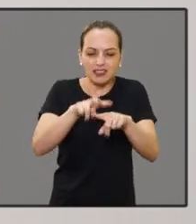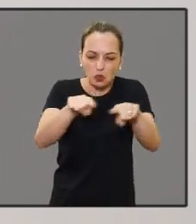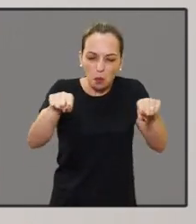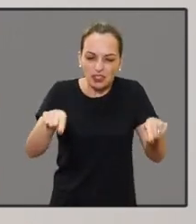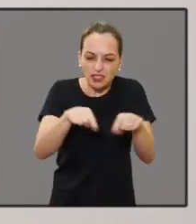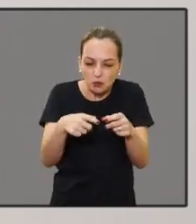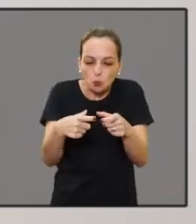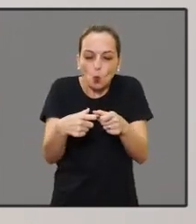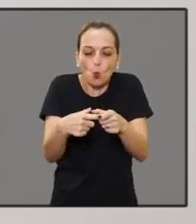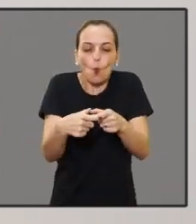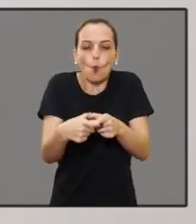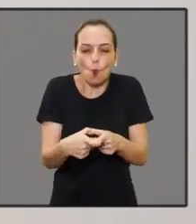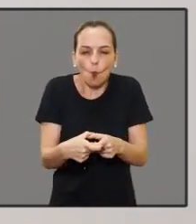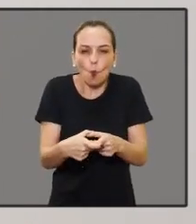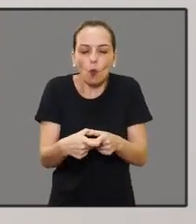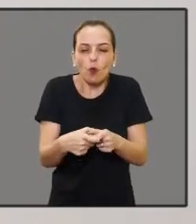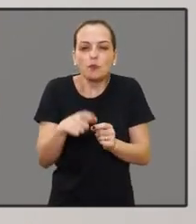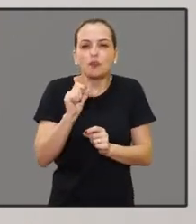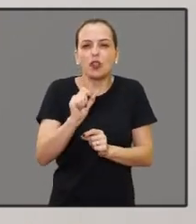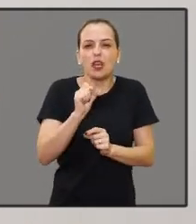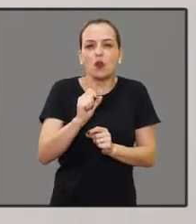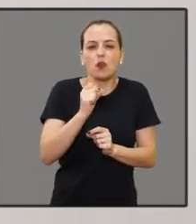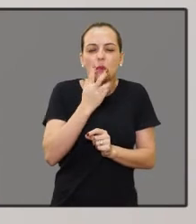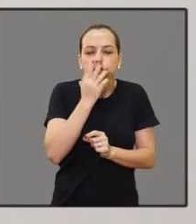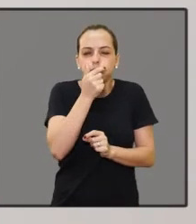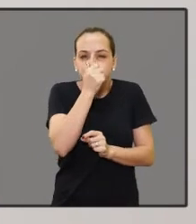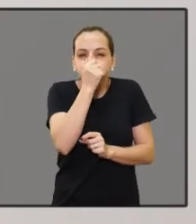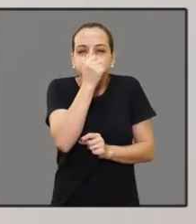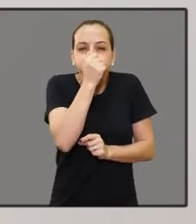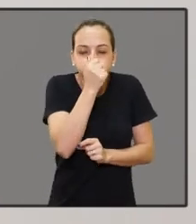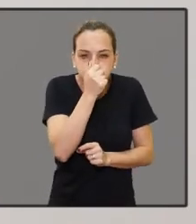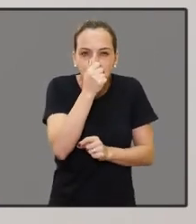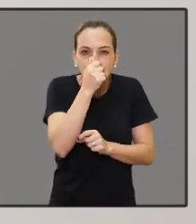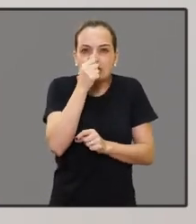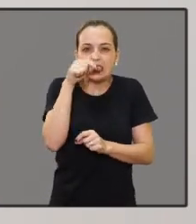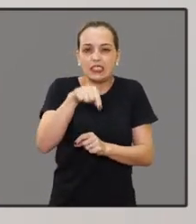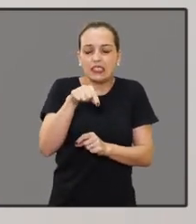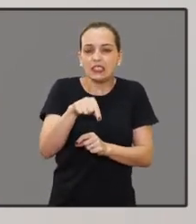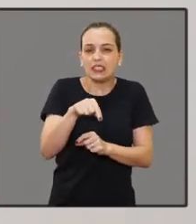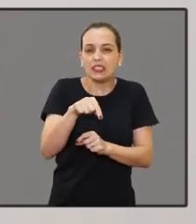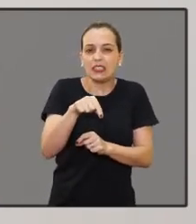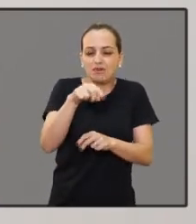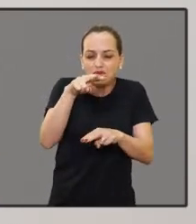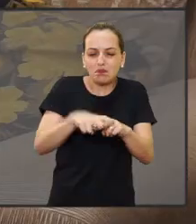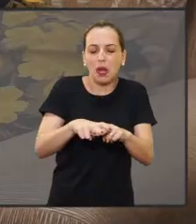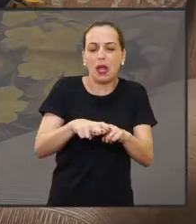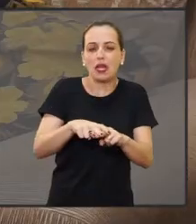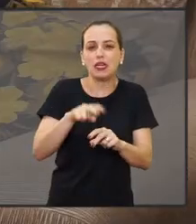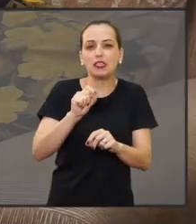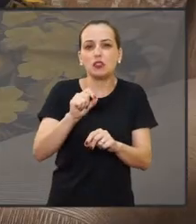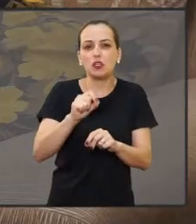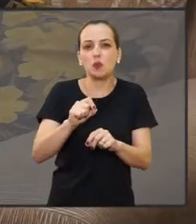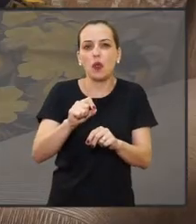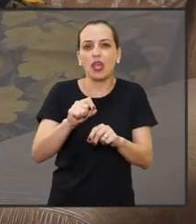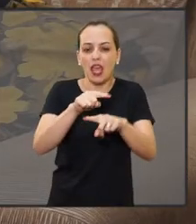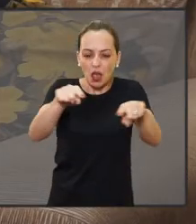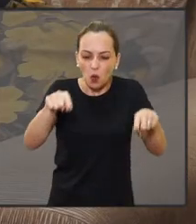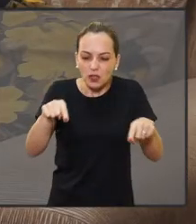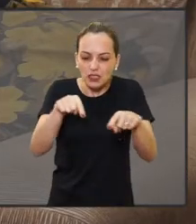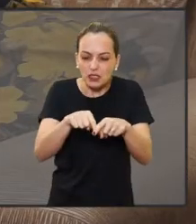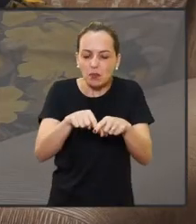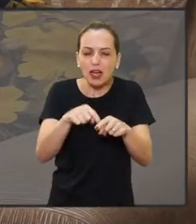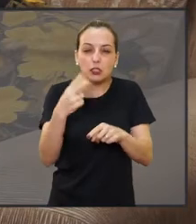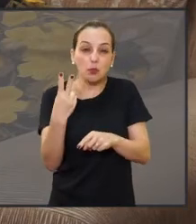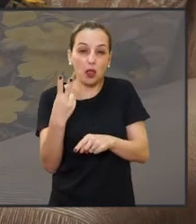comporta 100, entendeu? É muita gente num raio só, a cela é para duas